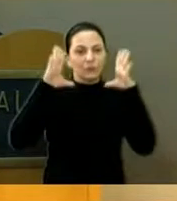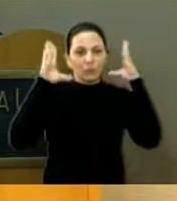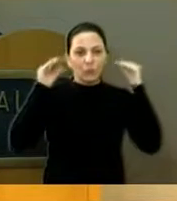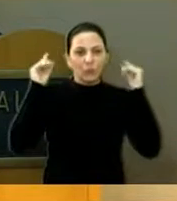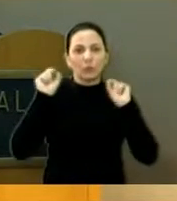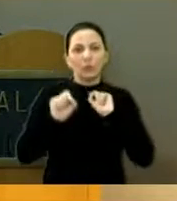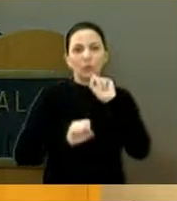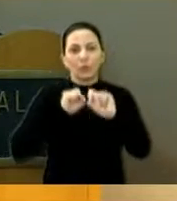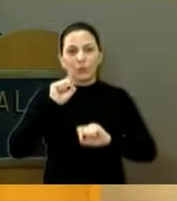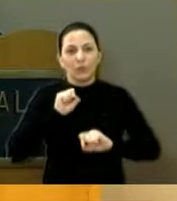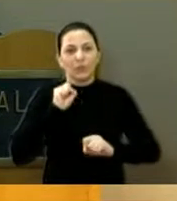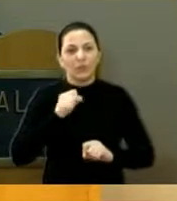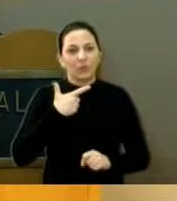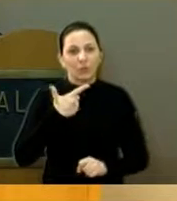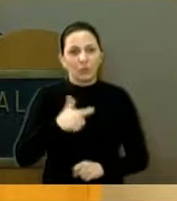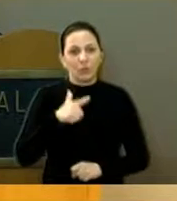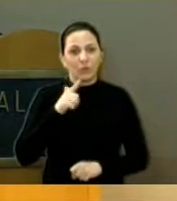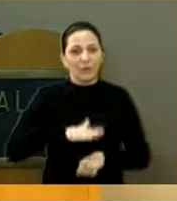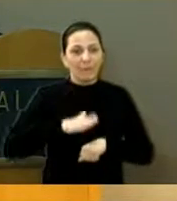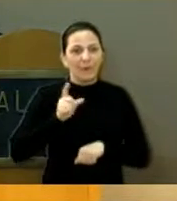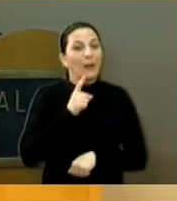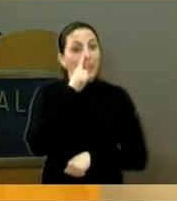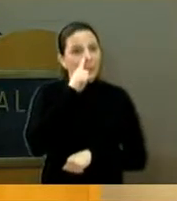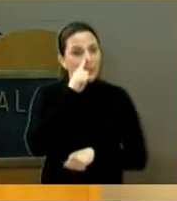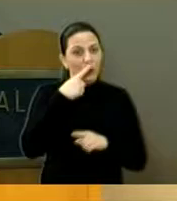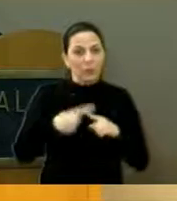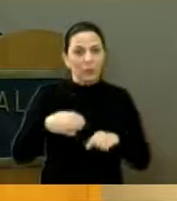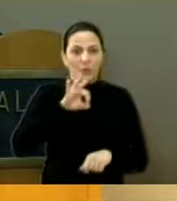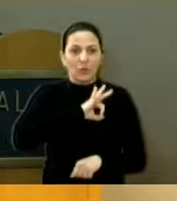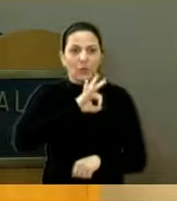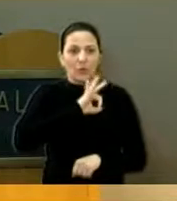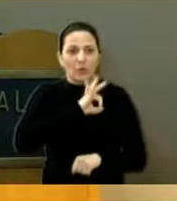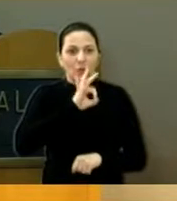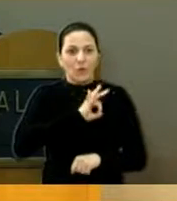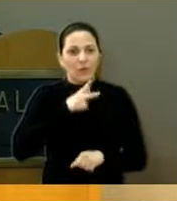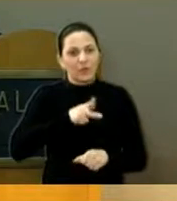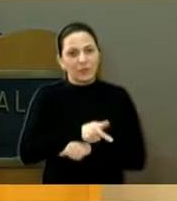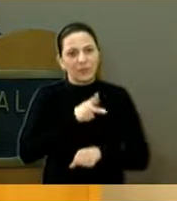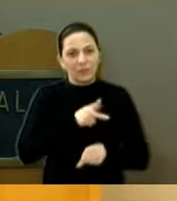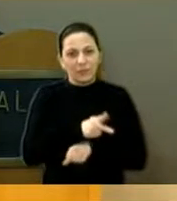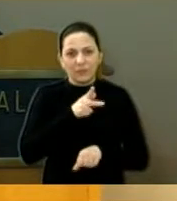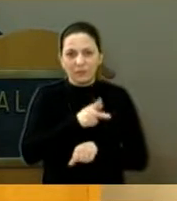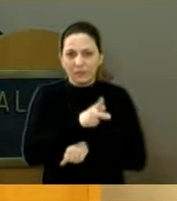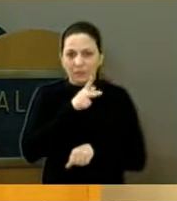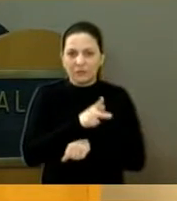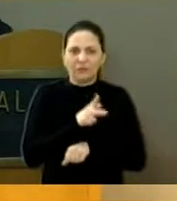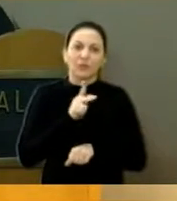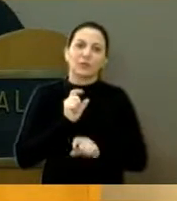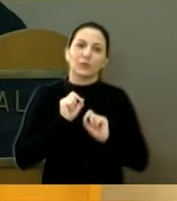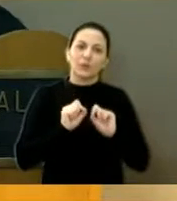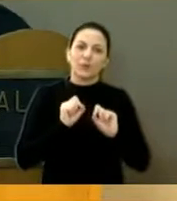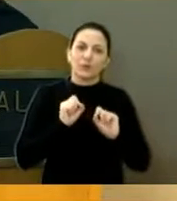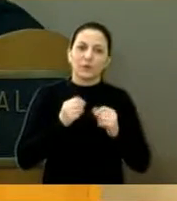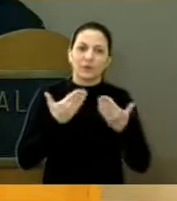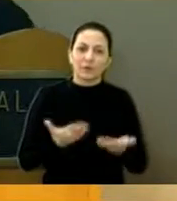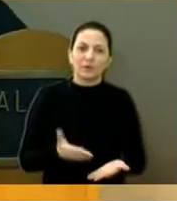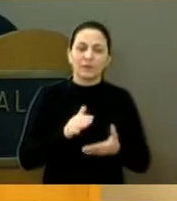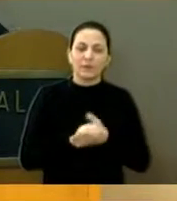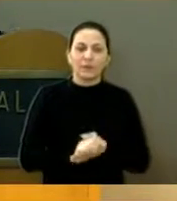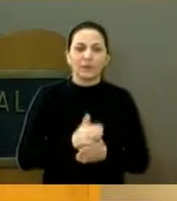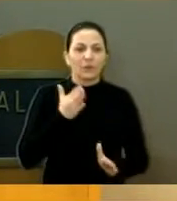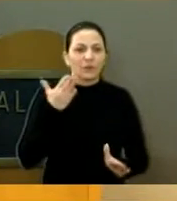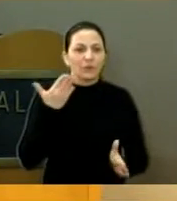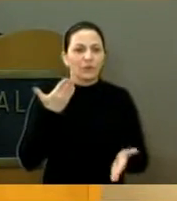ter mais perigo, porque a guarda vai estar ali, inclusive, quem usa ali, eu acho que até eu também, acho que qualquer um ali